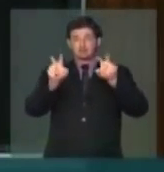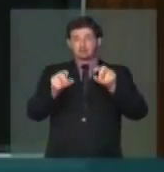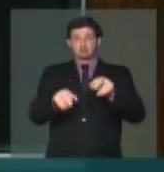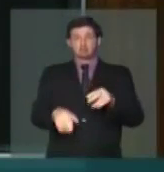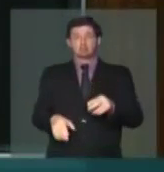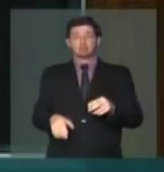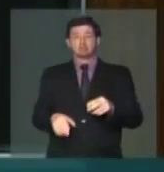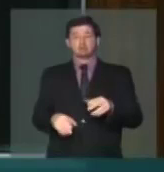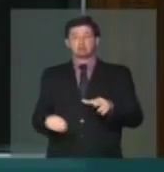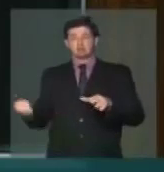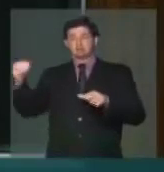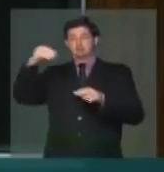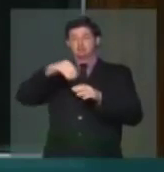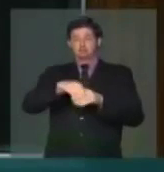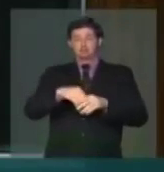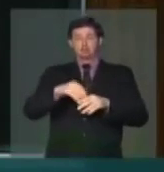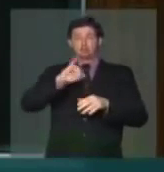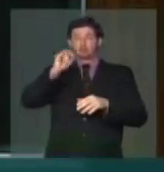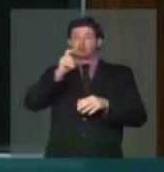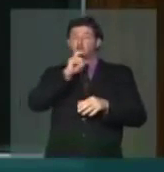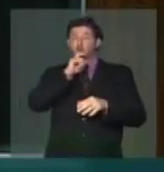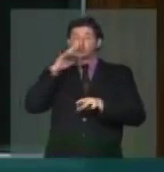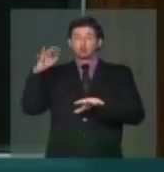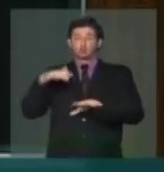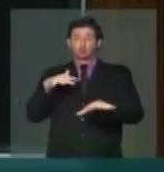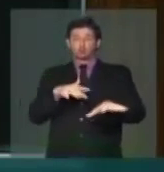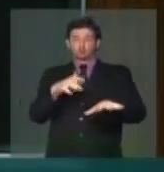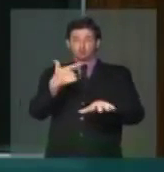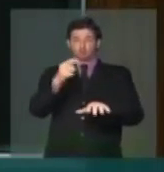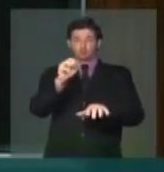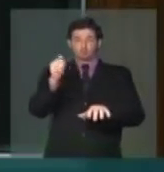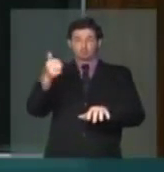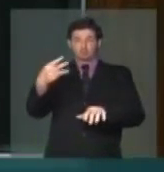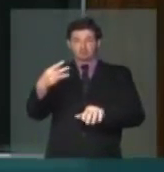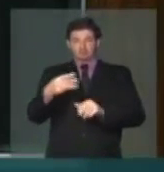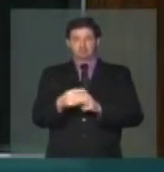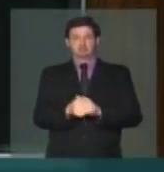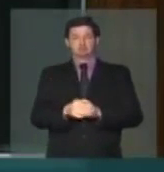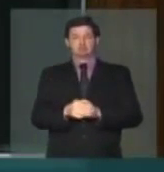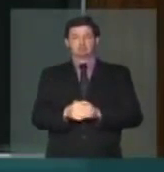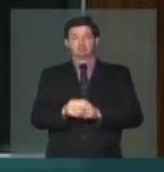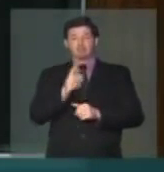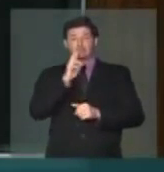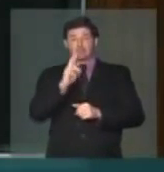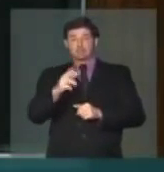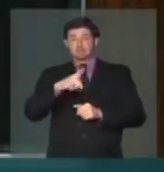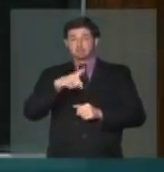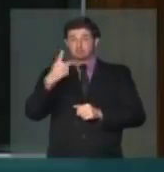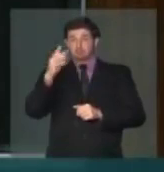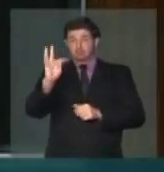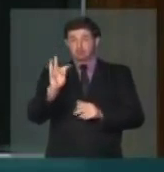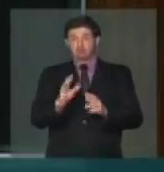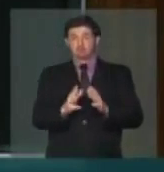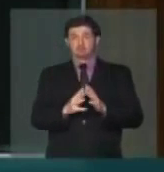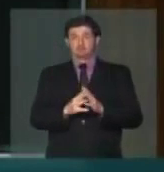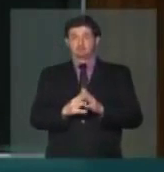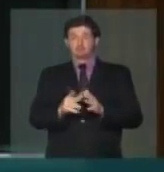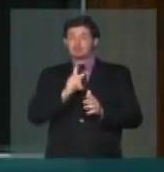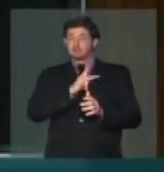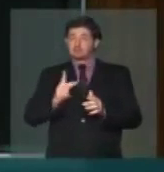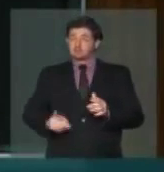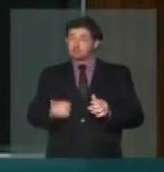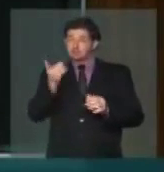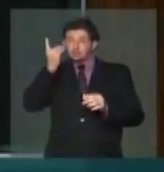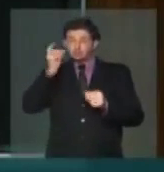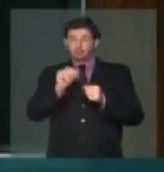manifestação de julho de 2003 e teve uma resposta do PT e da presidenta